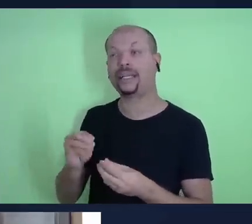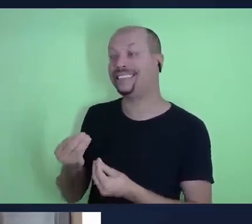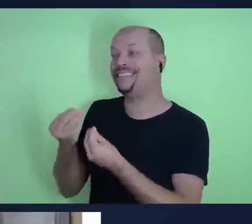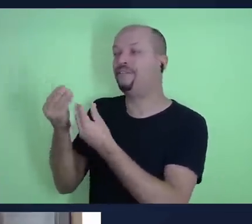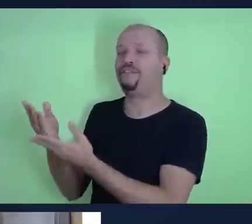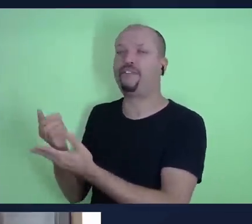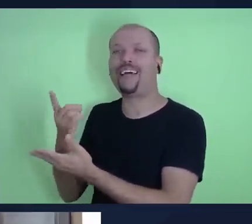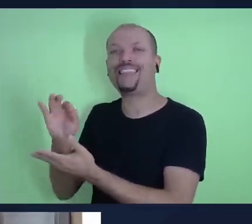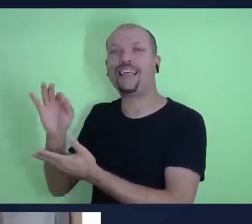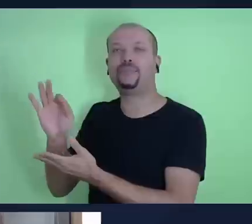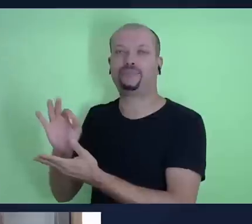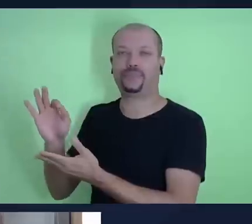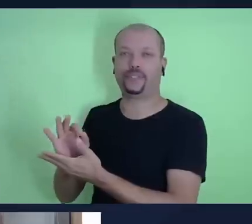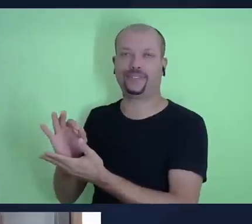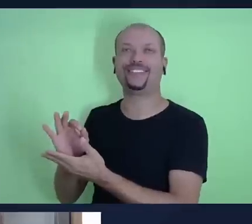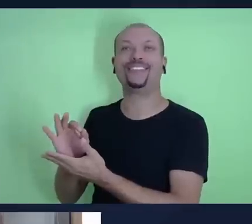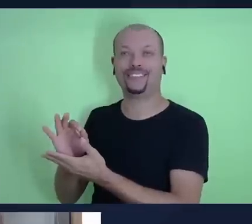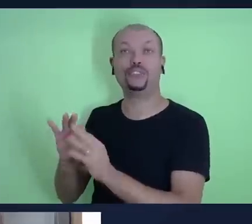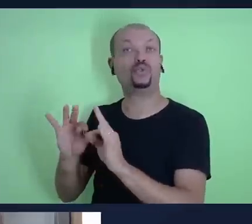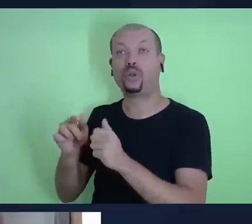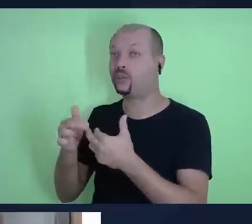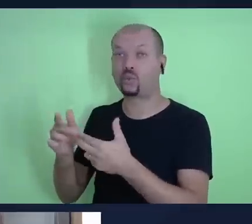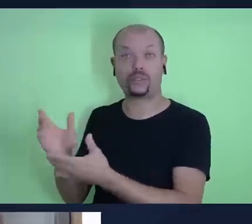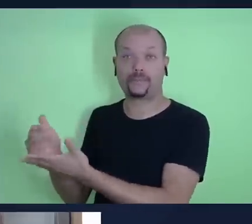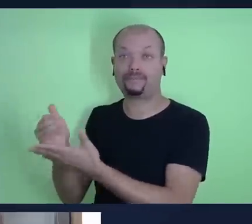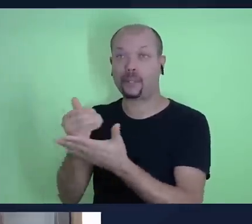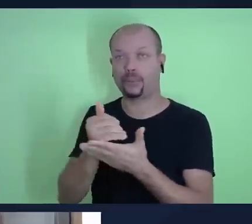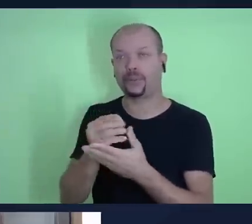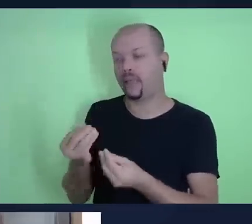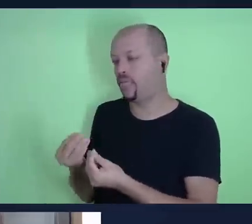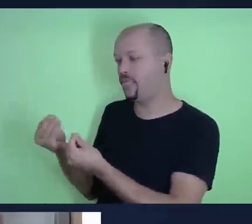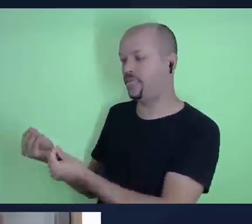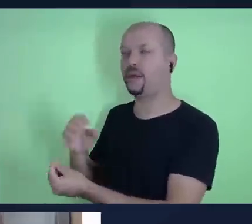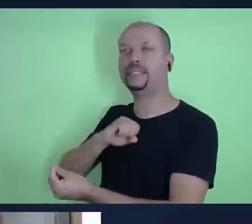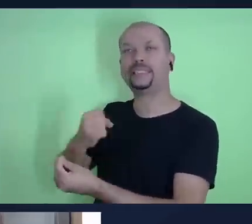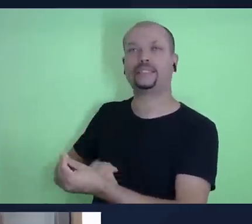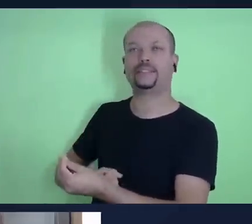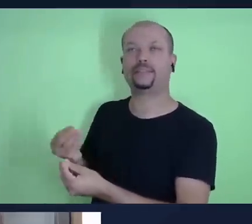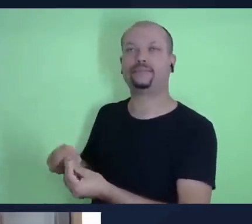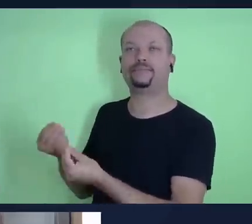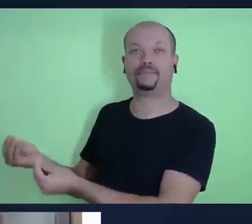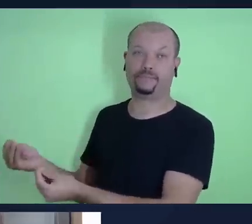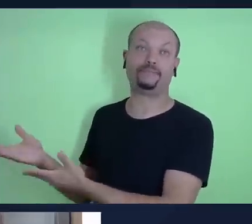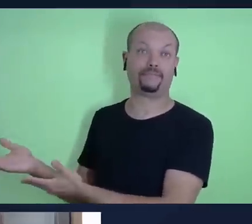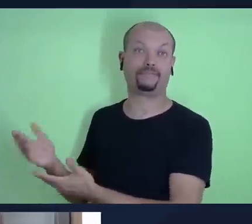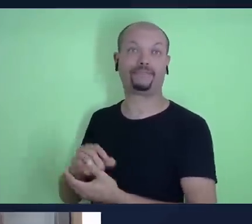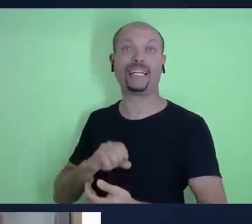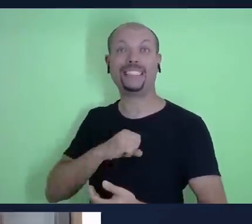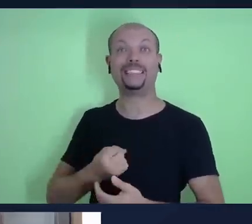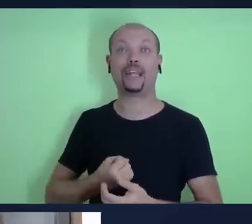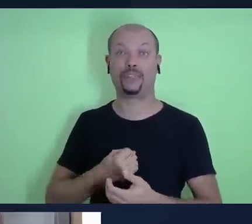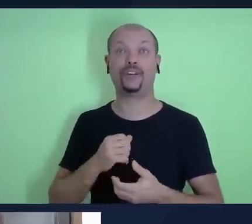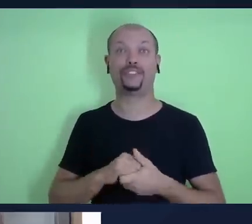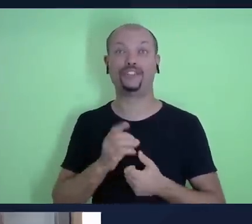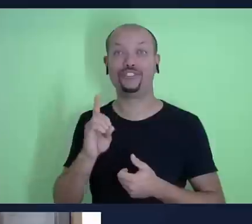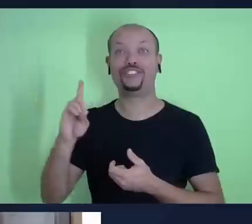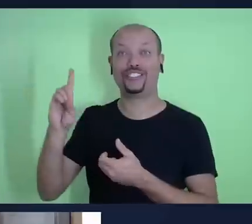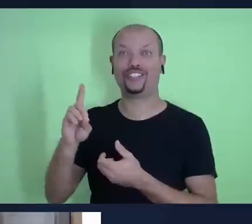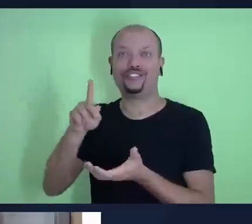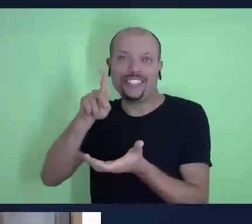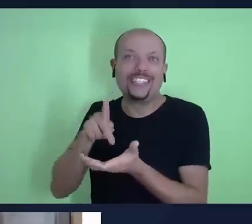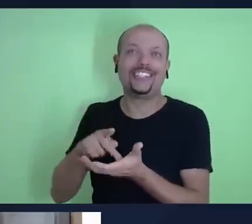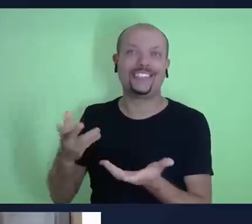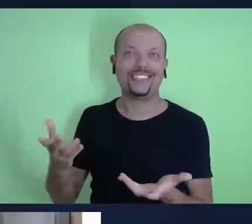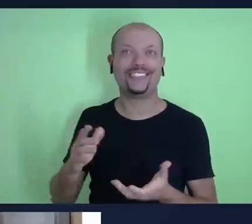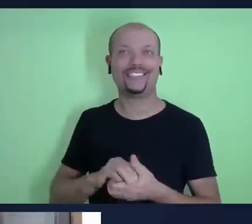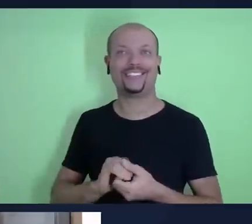a décima parte de tudo aquilo para Melquisedeque. E quem era Melquisedeque? Melquisedeque era o sacerdote do Deus Todo